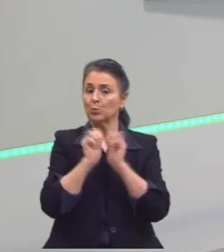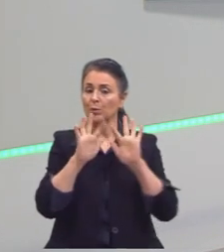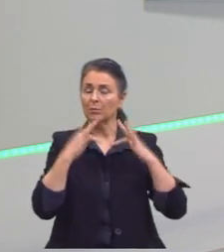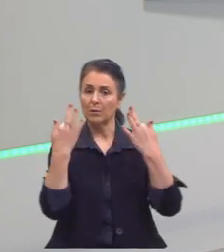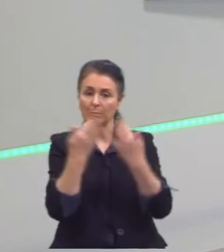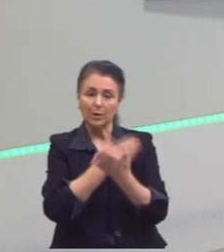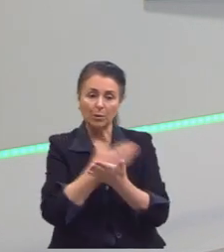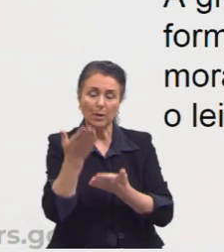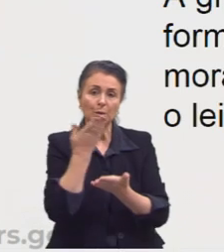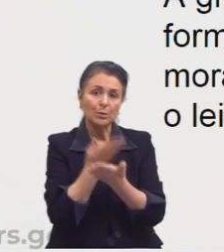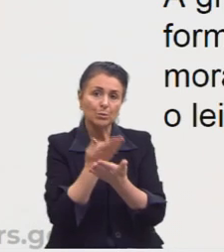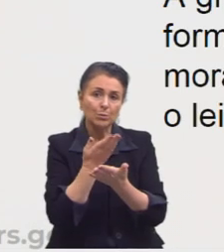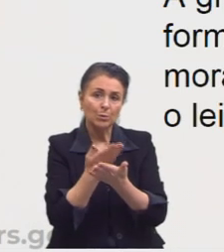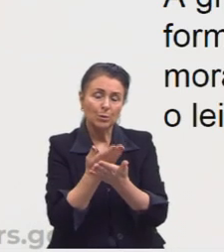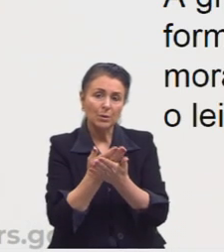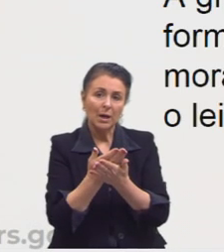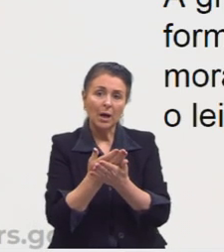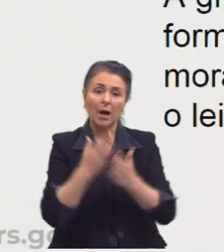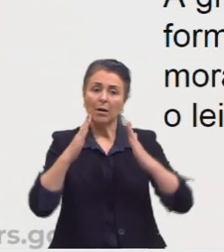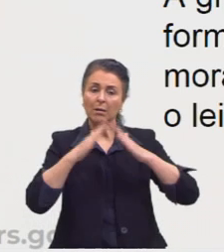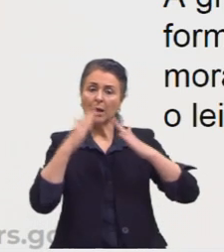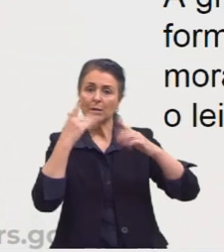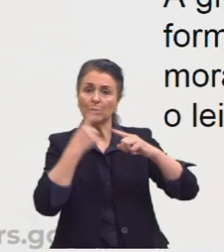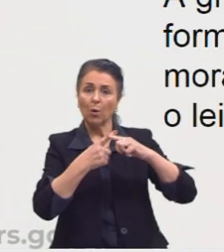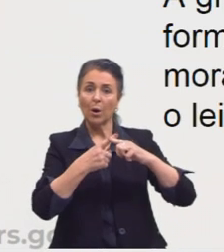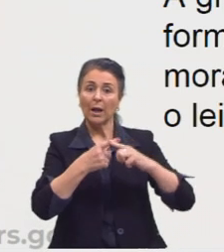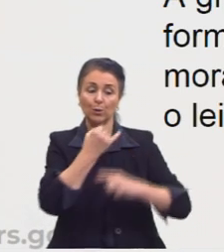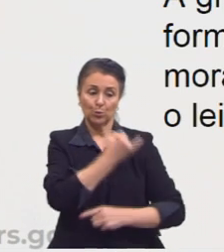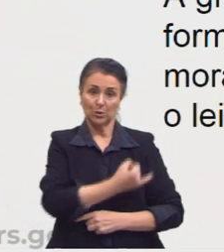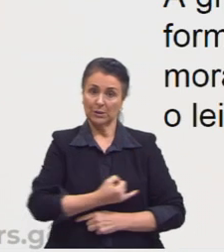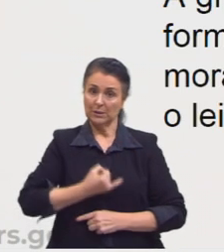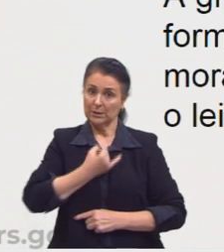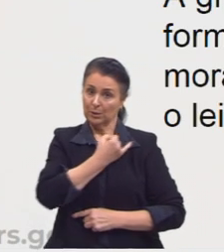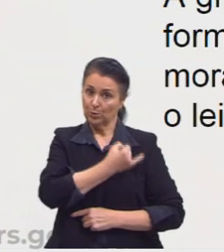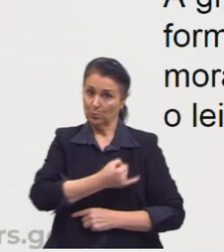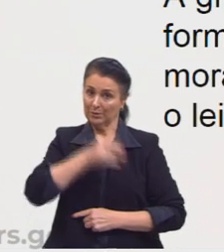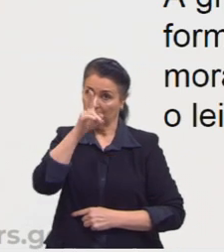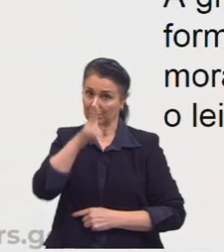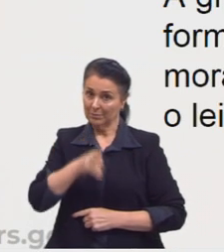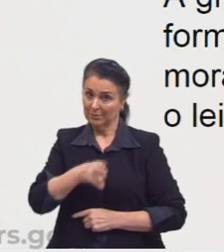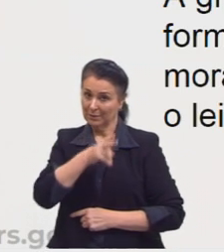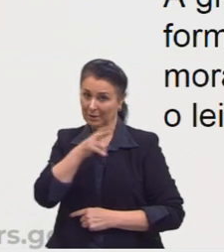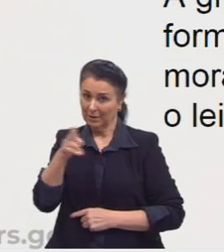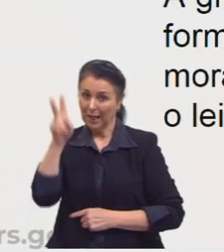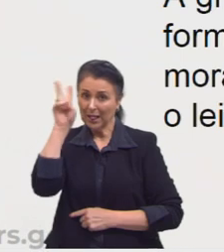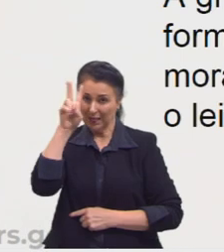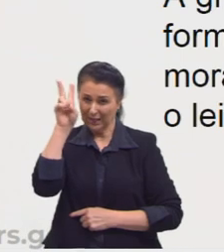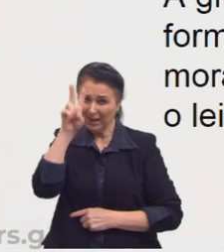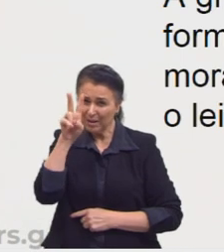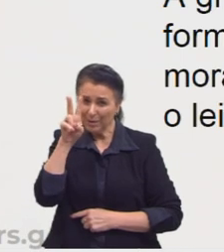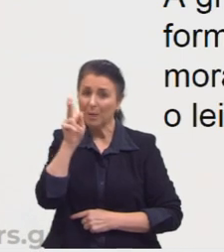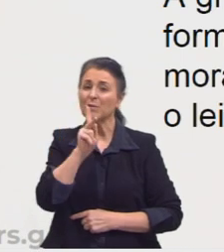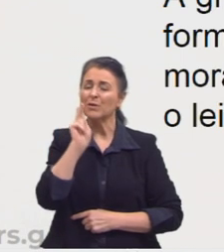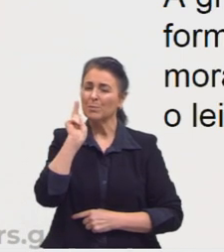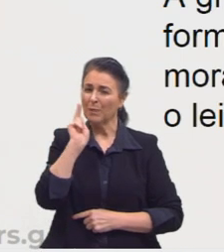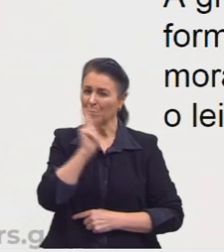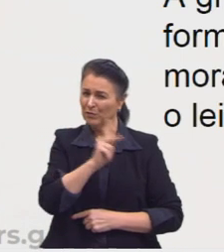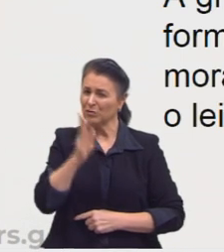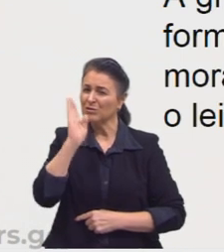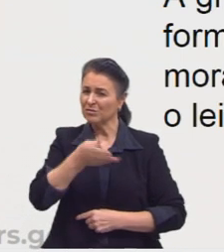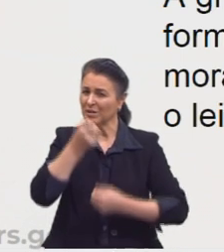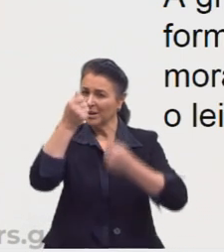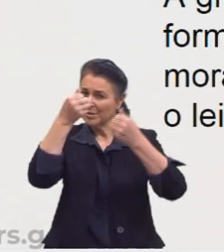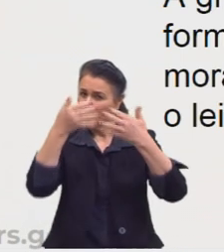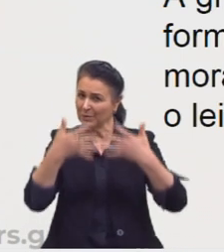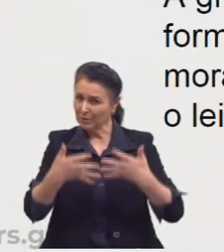inicia os estudos no colégio dos jesuítas. Lembra os jesuítas que eu falei na última aula, que catequizaram lá os indígenas? Então, são